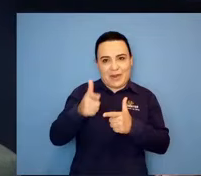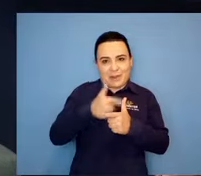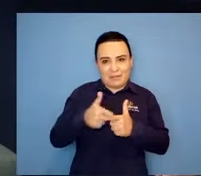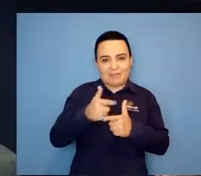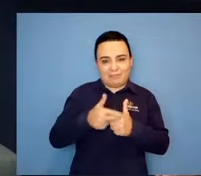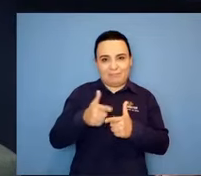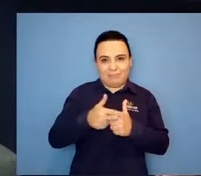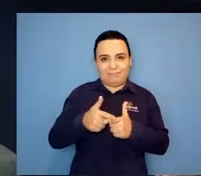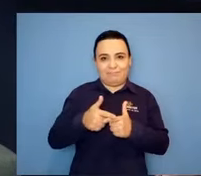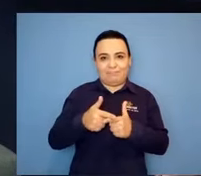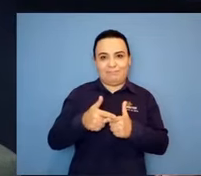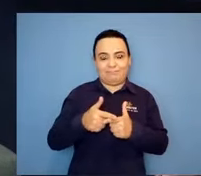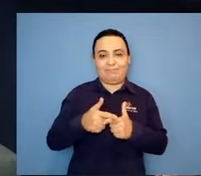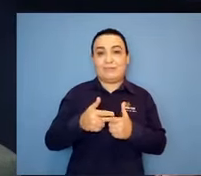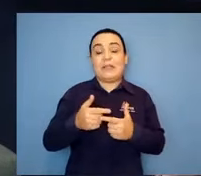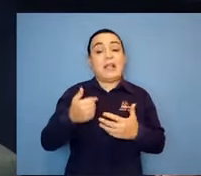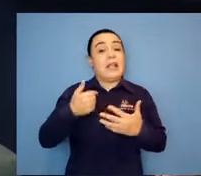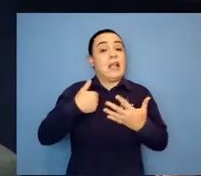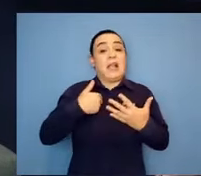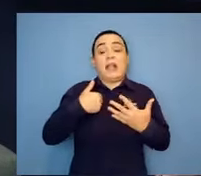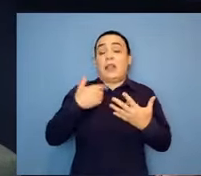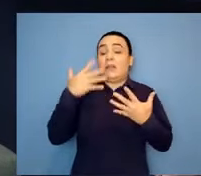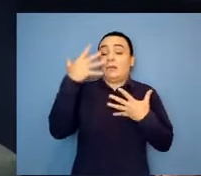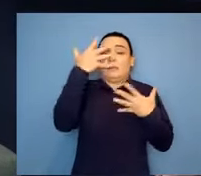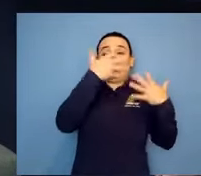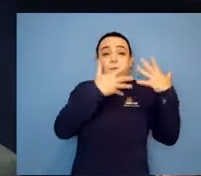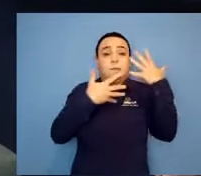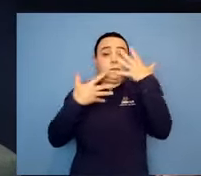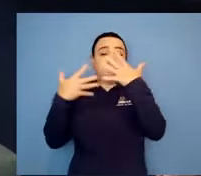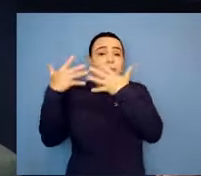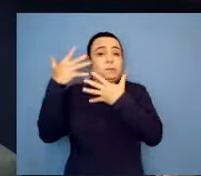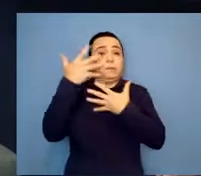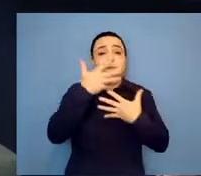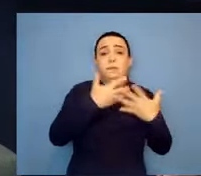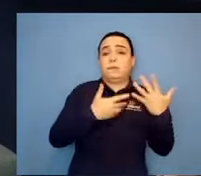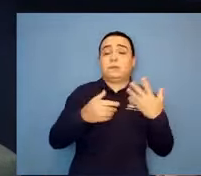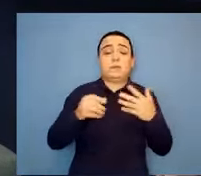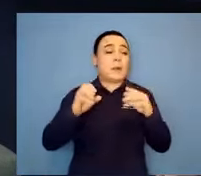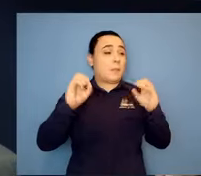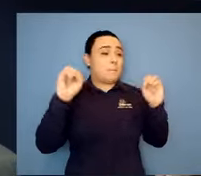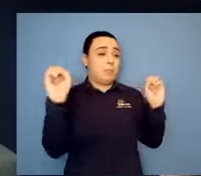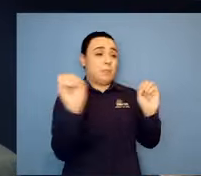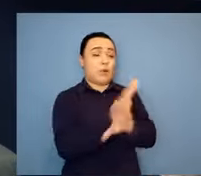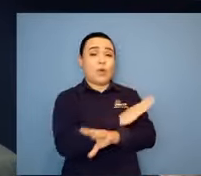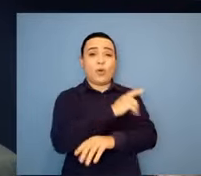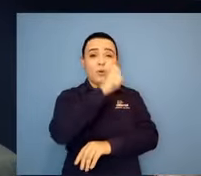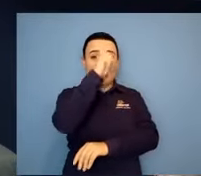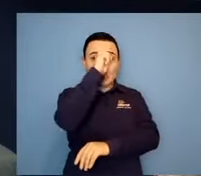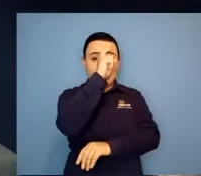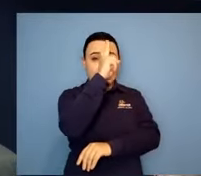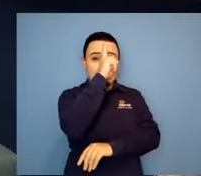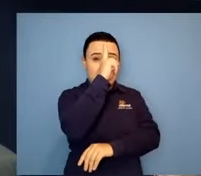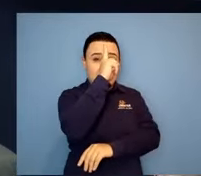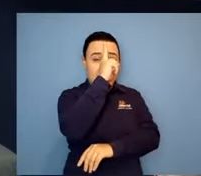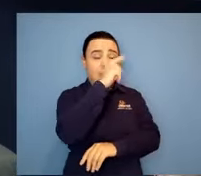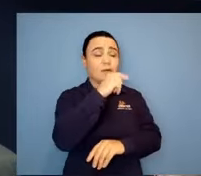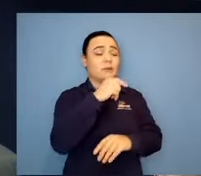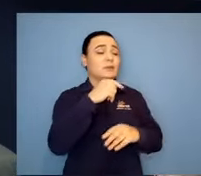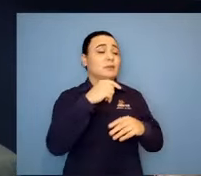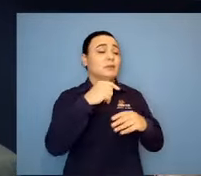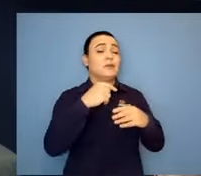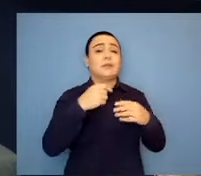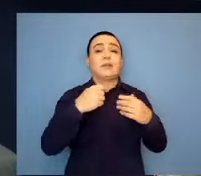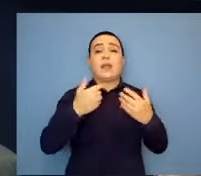dirigir. Eu estava com a família do pai lá de Niterói. As tias estavam aqui e foram comigo lá no hospital. Gabriel